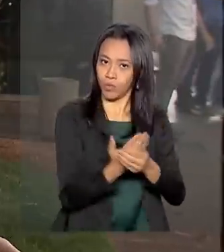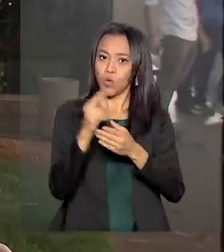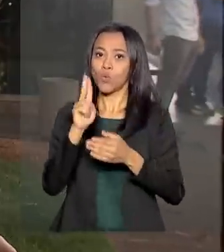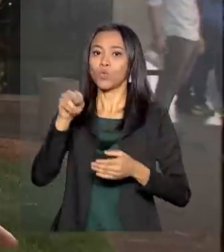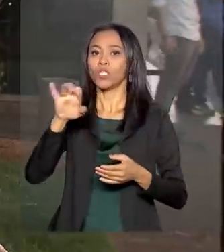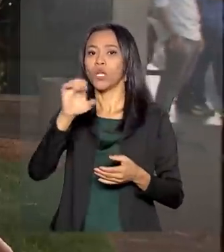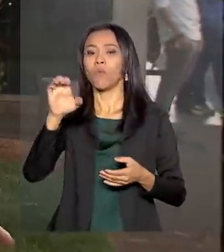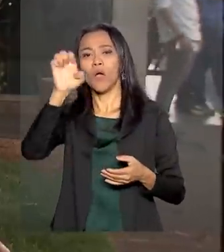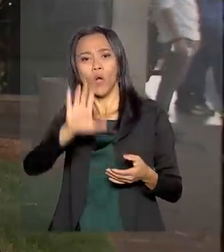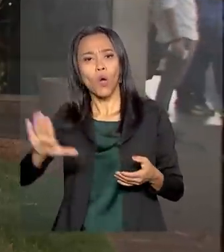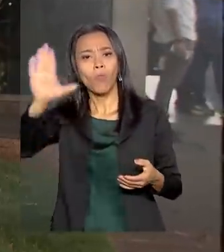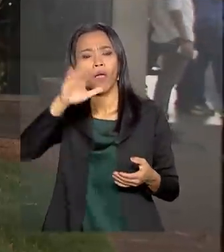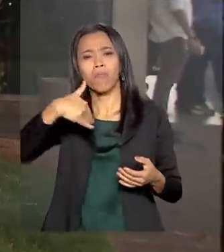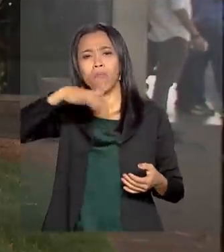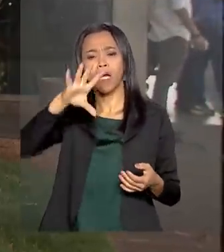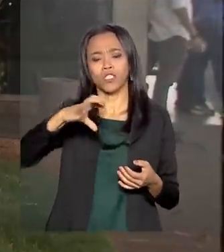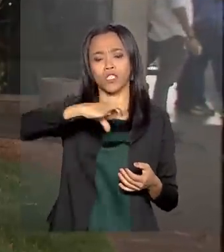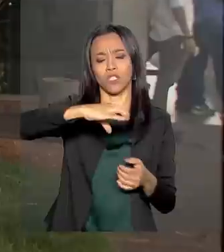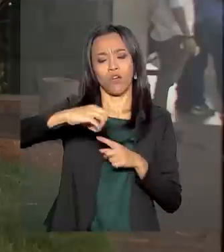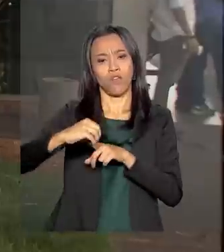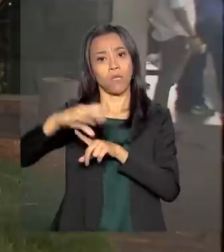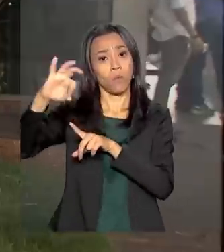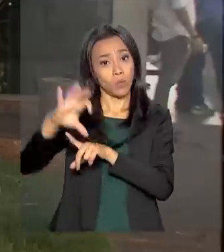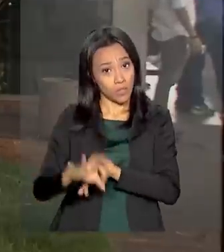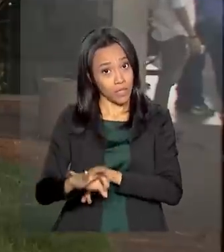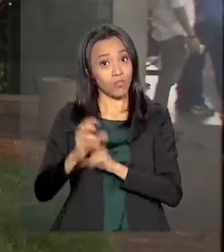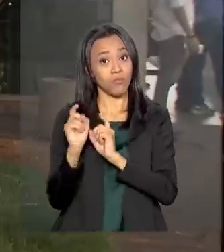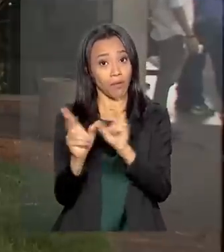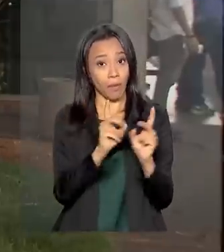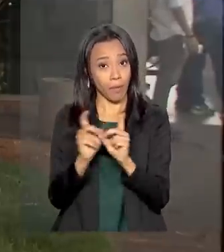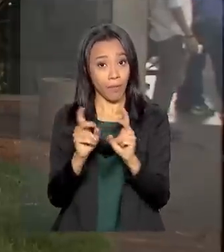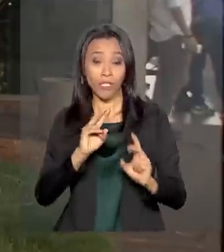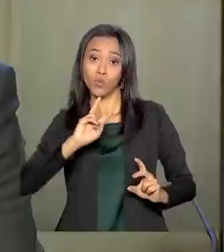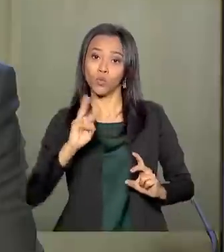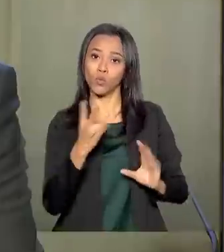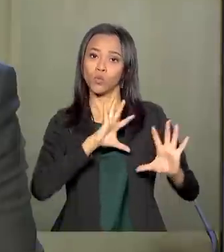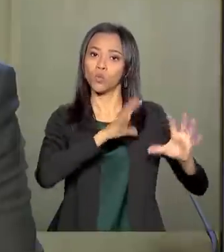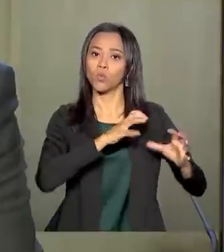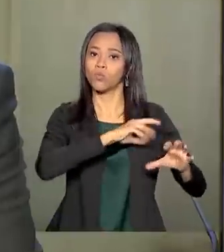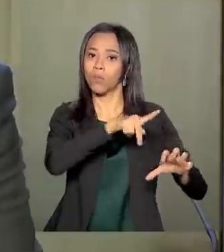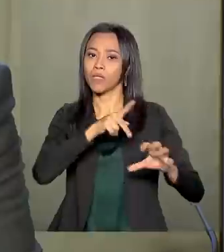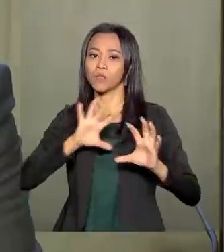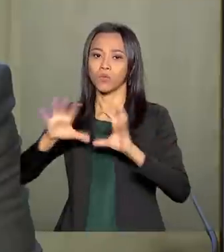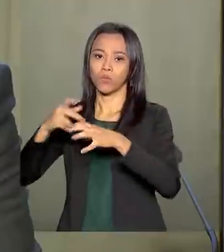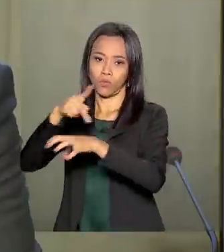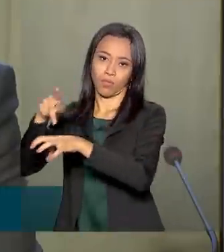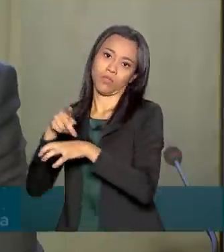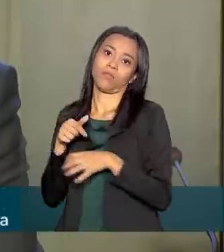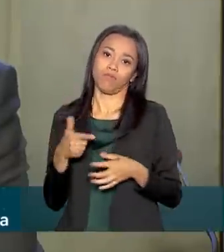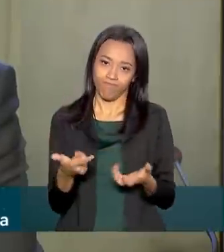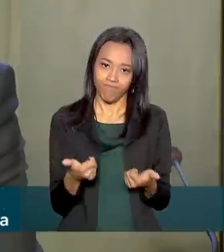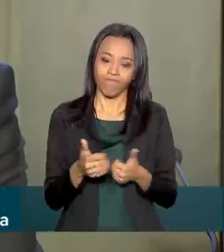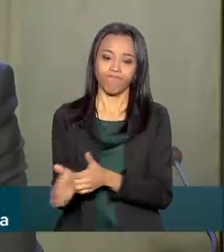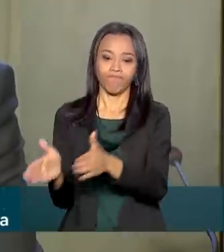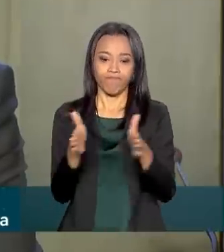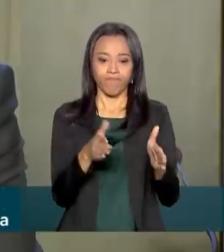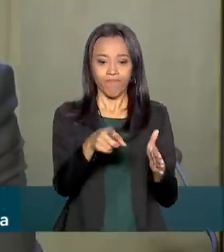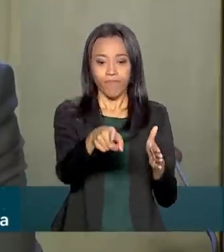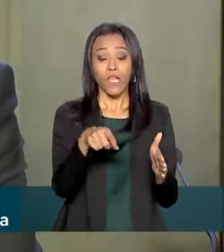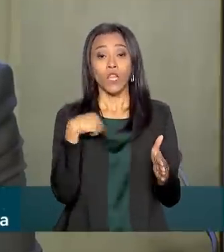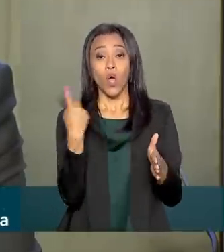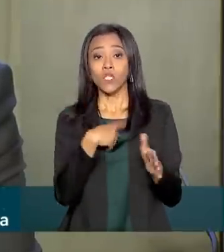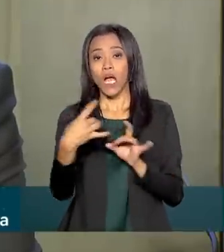abrange mais de 90% do comércio bilateral entre os dois blocos. Nós estamos abandonando uma visão